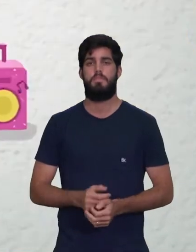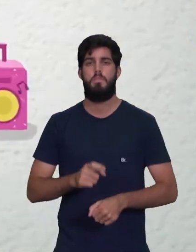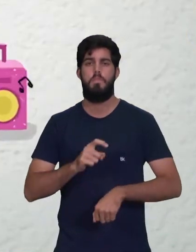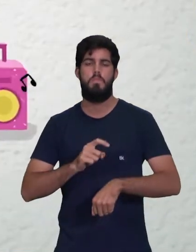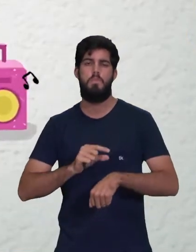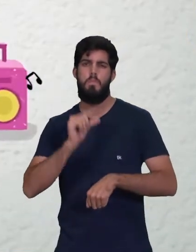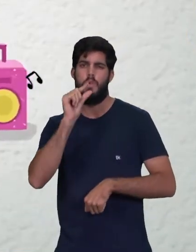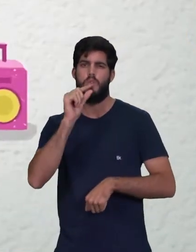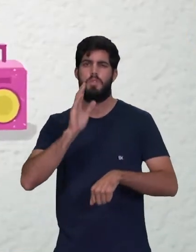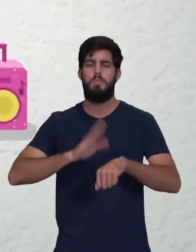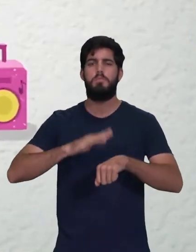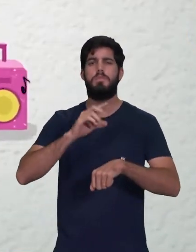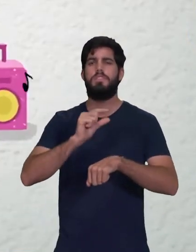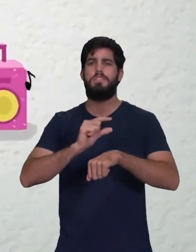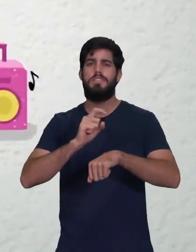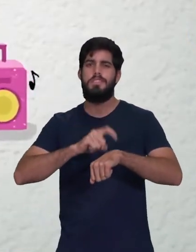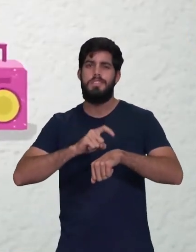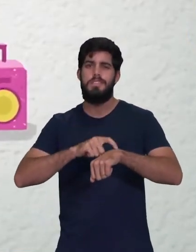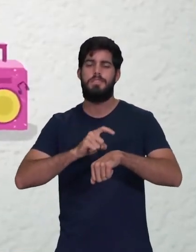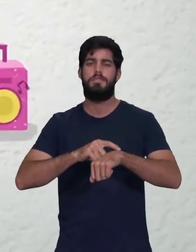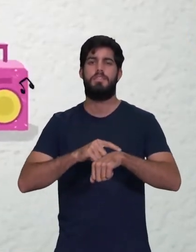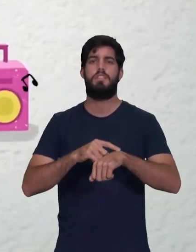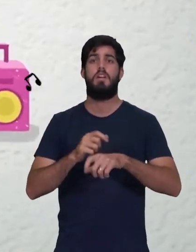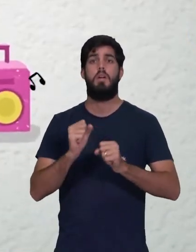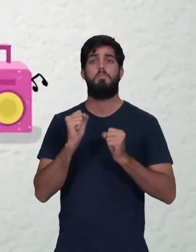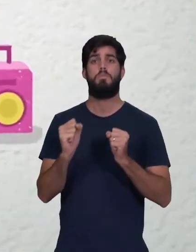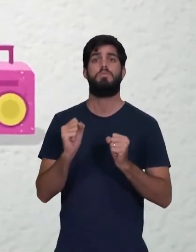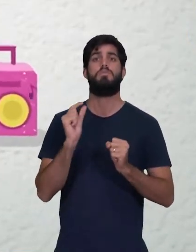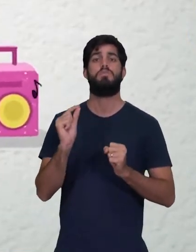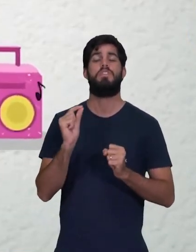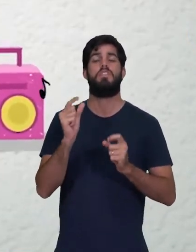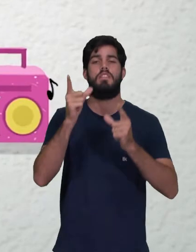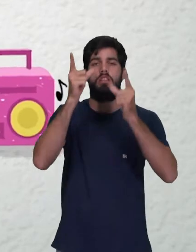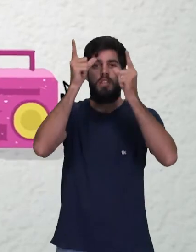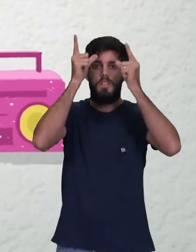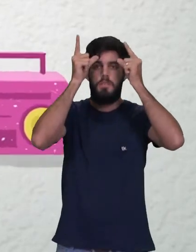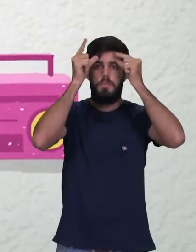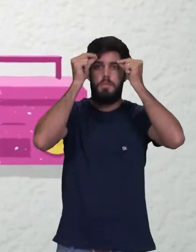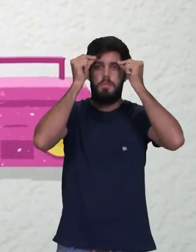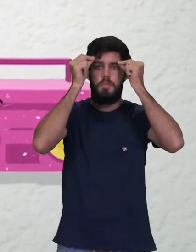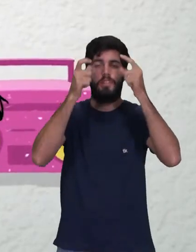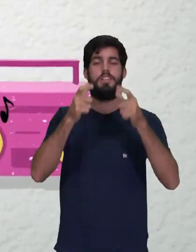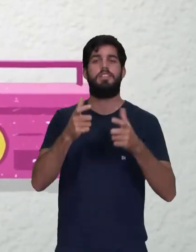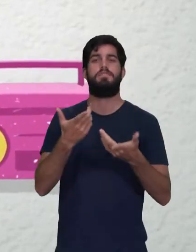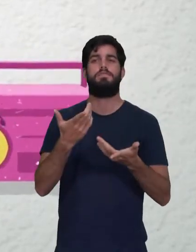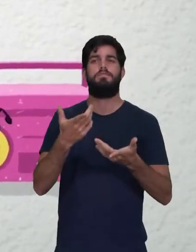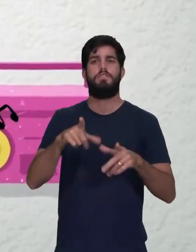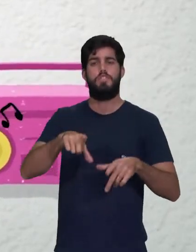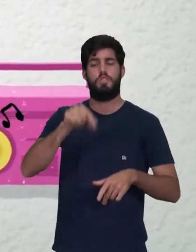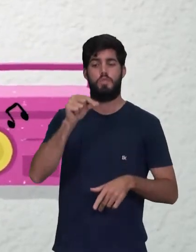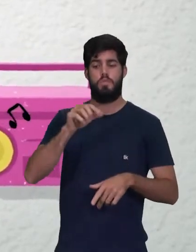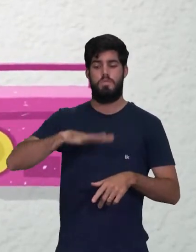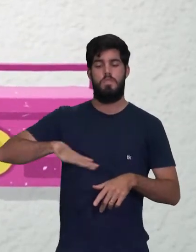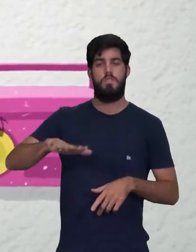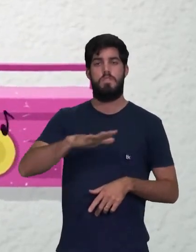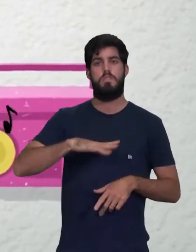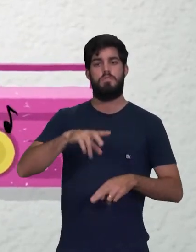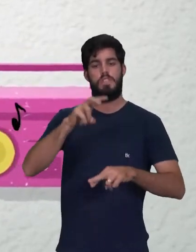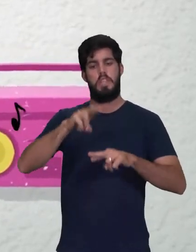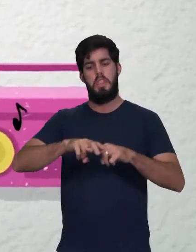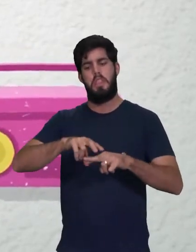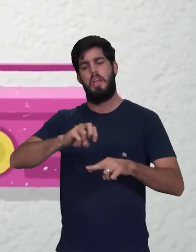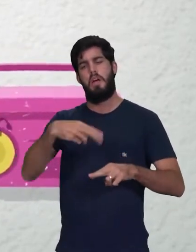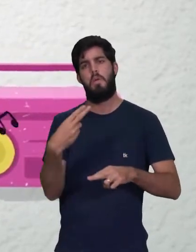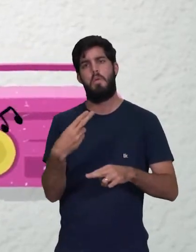Com um pouquinho mais de tempo, é possível fazer um relaxamento. Escolha um local para deitar ou sentar.